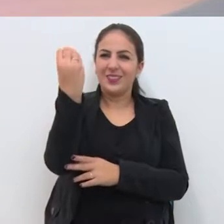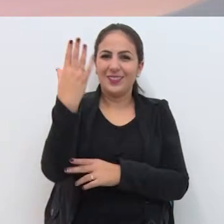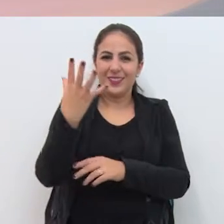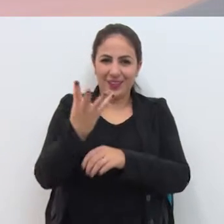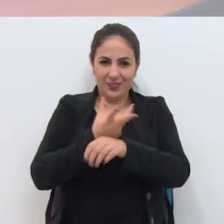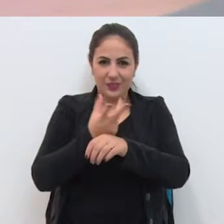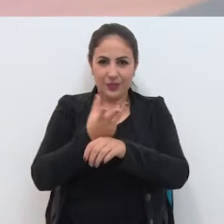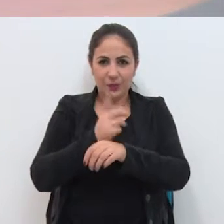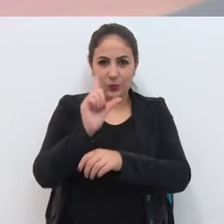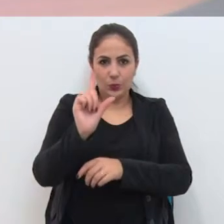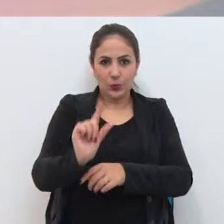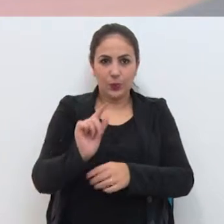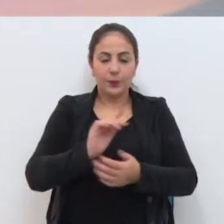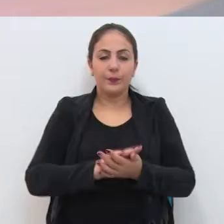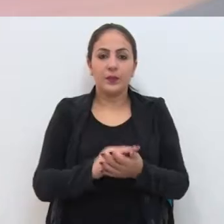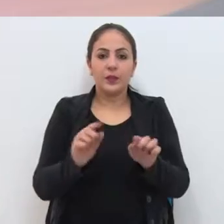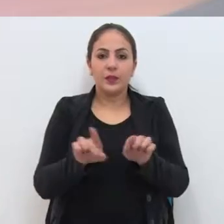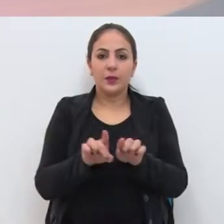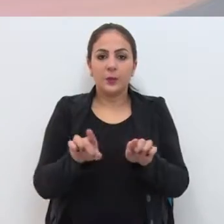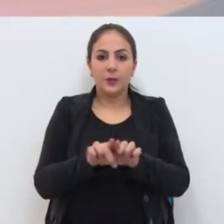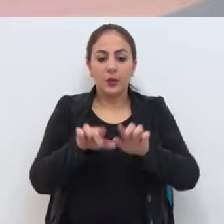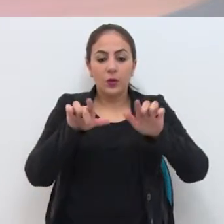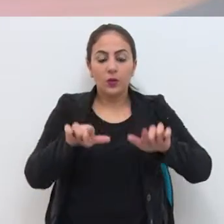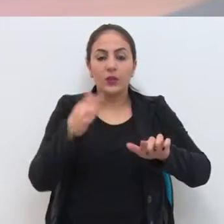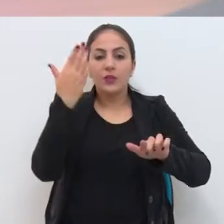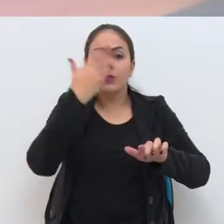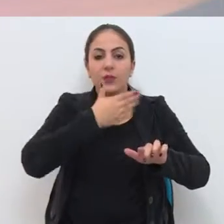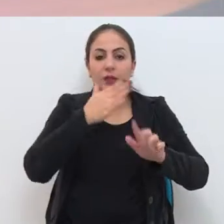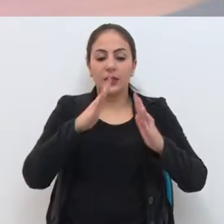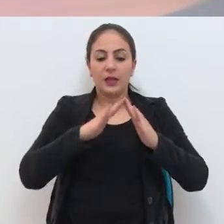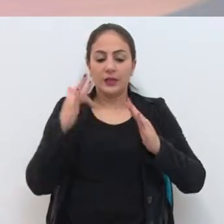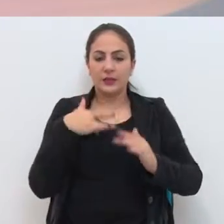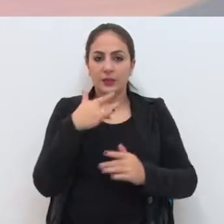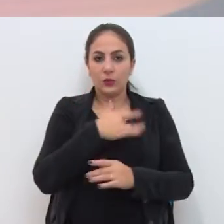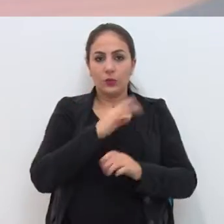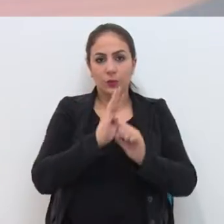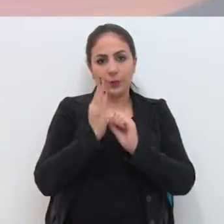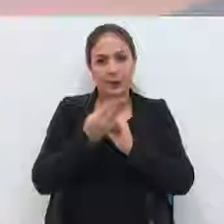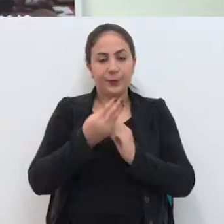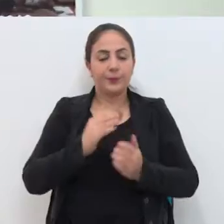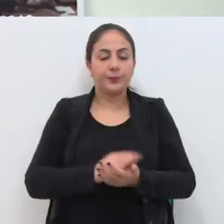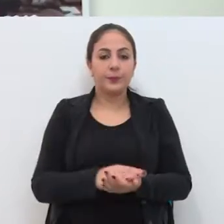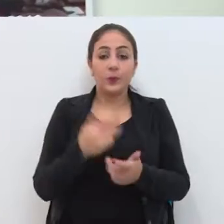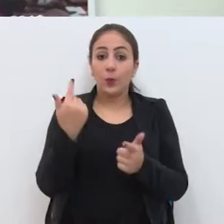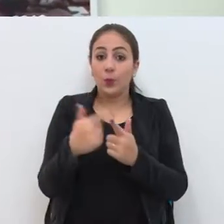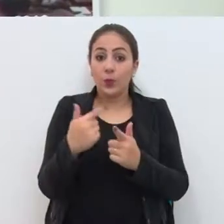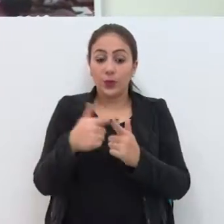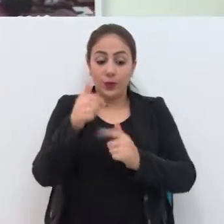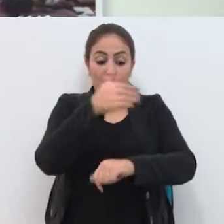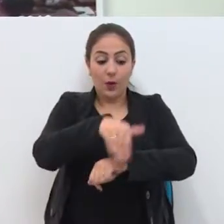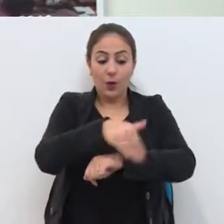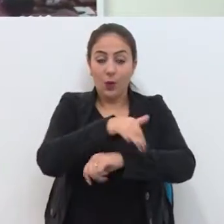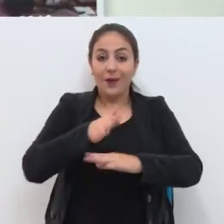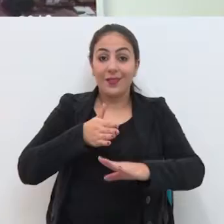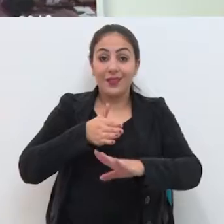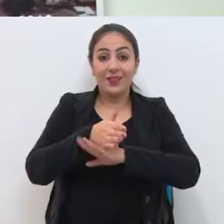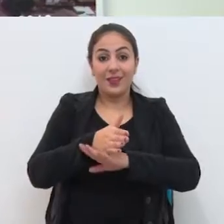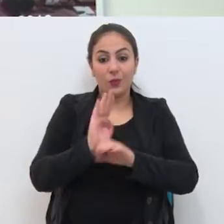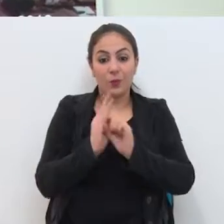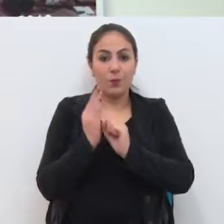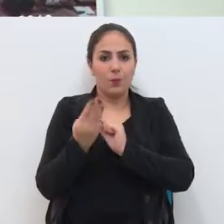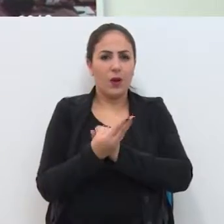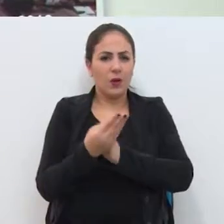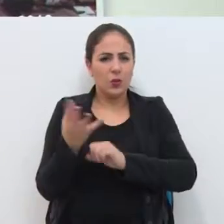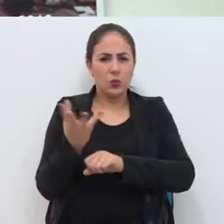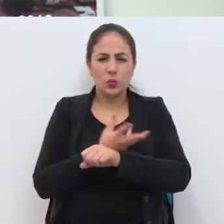velocidade E sinalização de trânsito em frente ao posto de saúde do bairro Porque é uma avenida de entrada do bairro